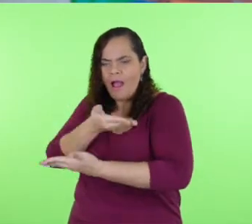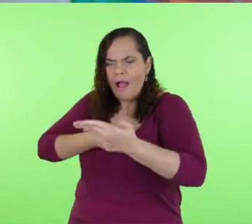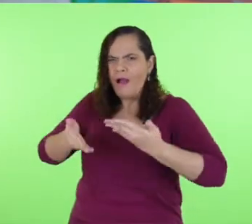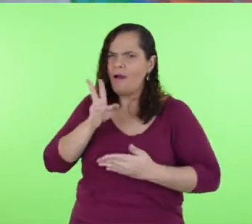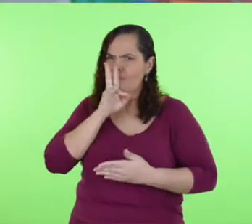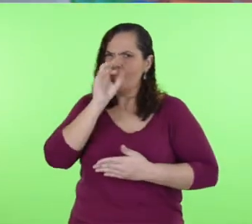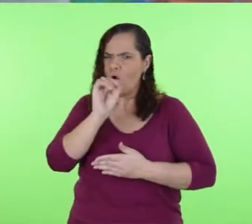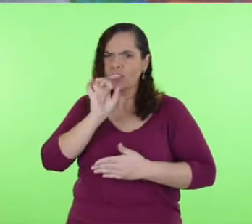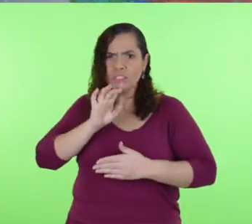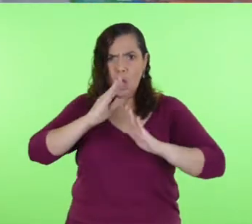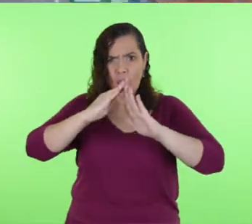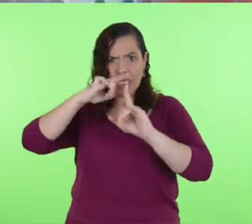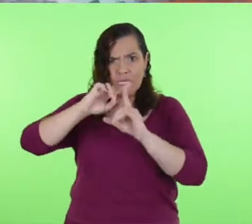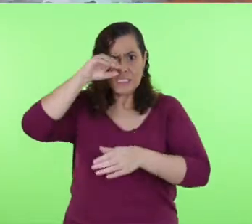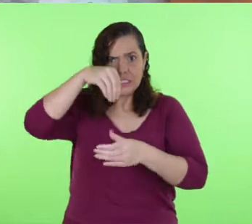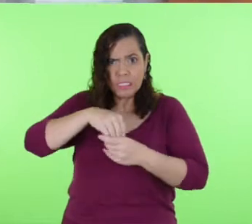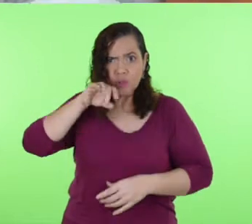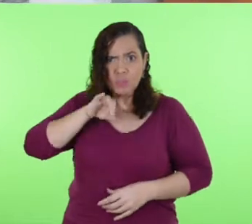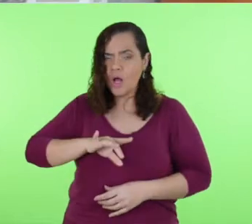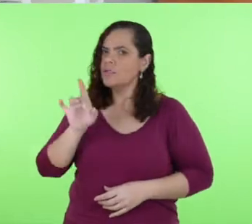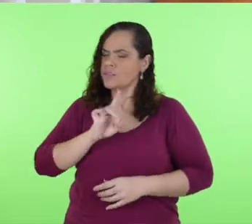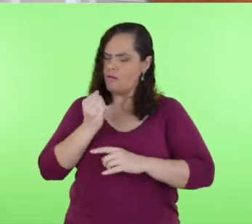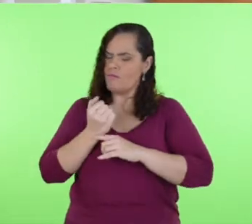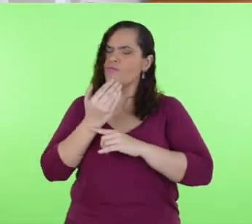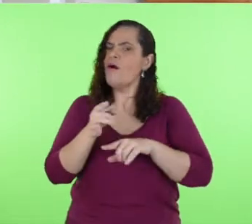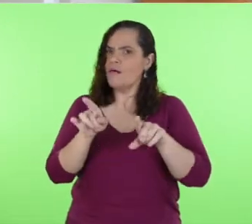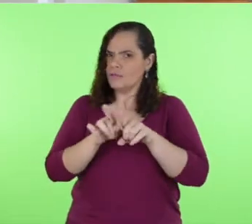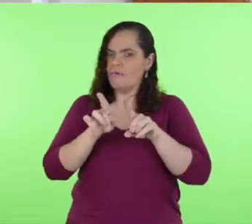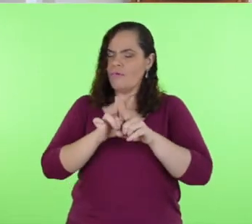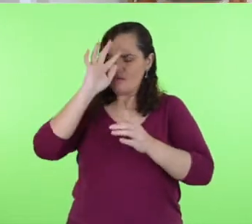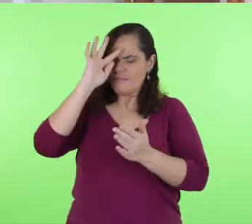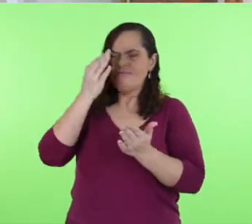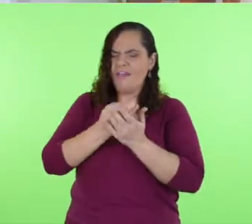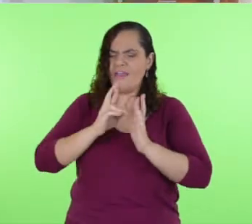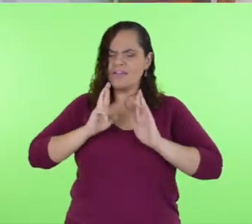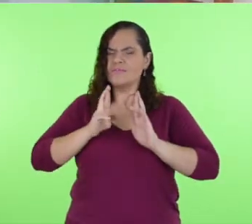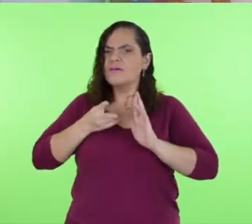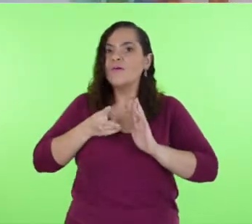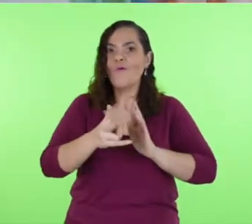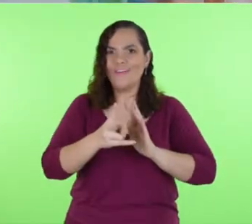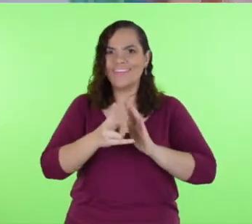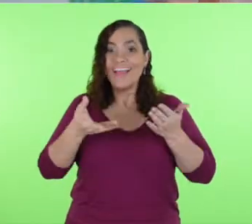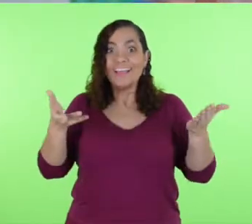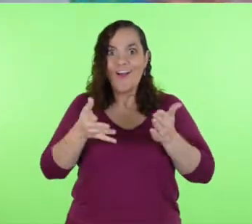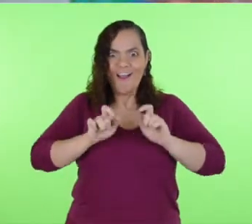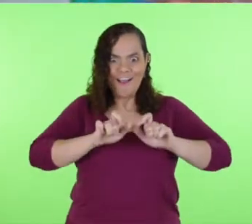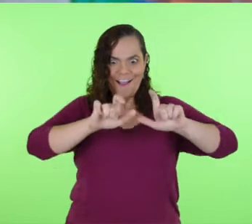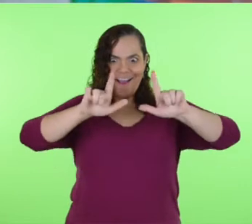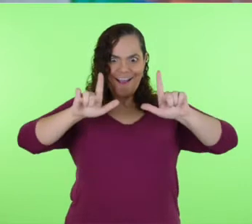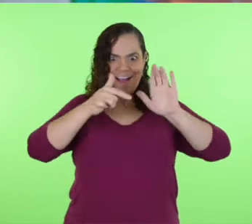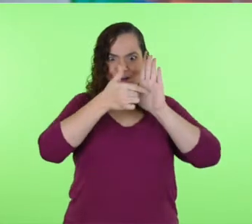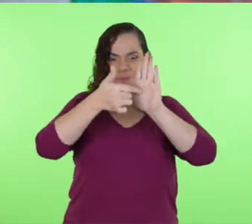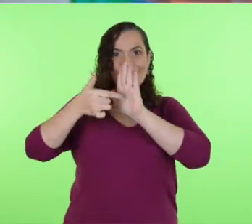ultrapassa as barreiras físicas para alimentar a fé e a esperança. Essa é a realidade exibida na exposição